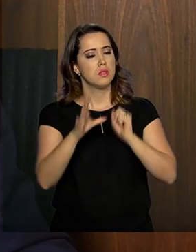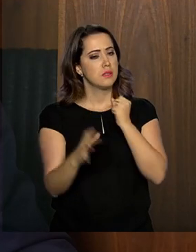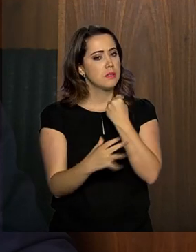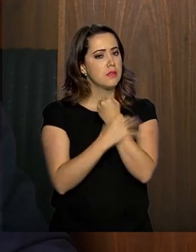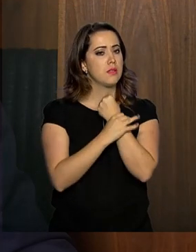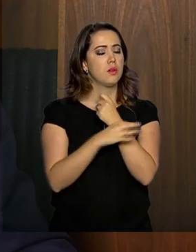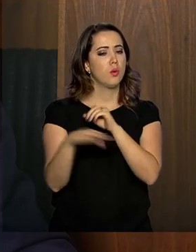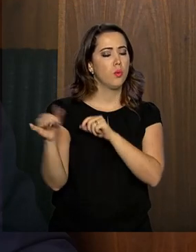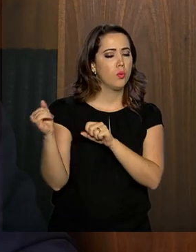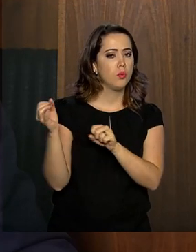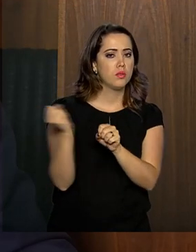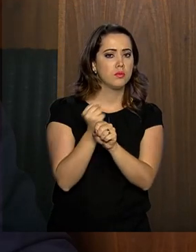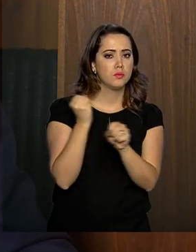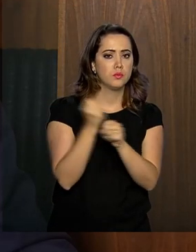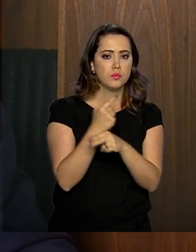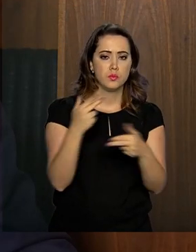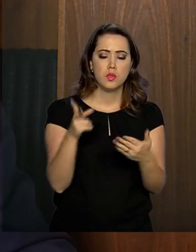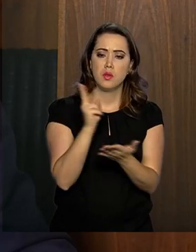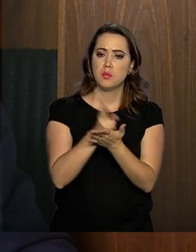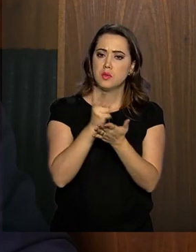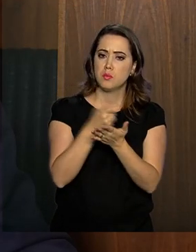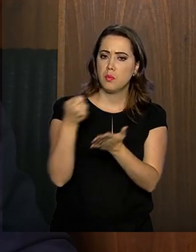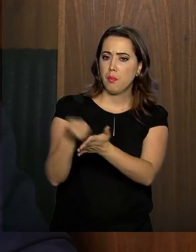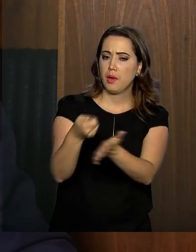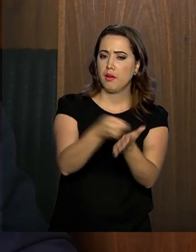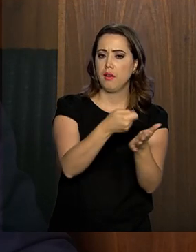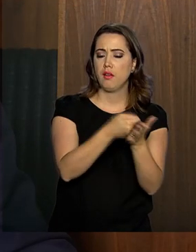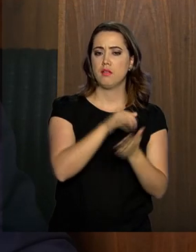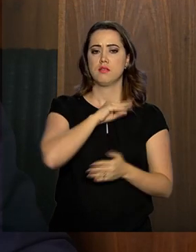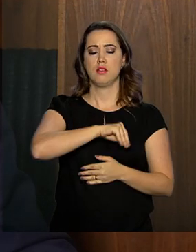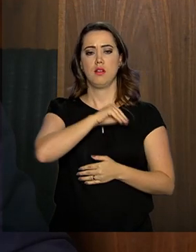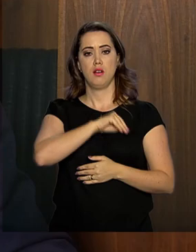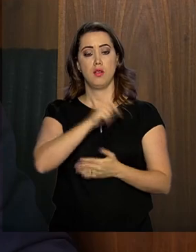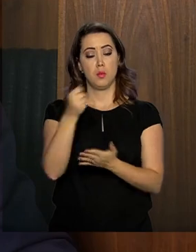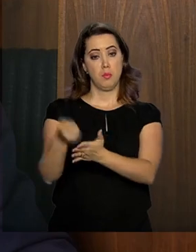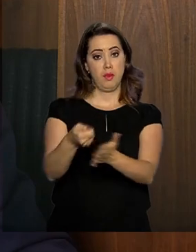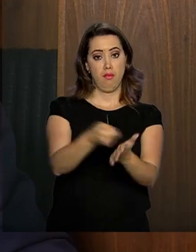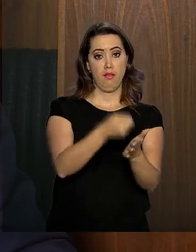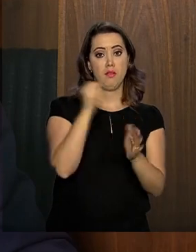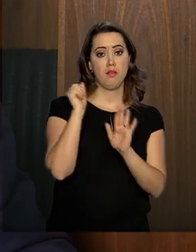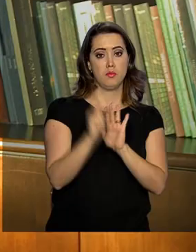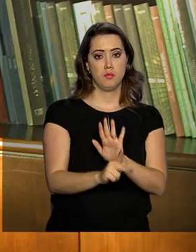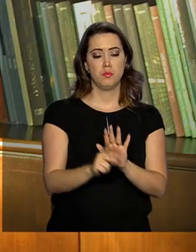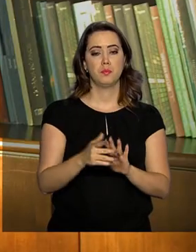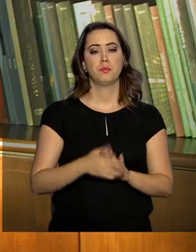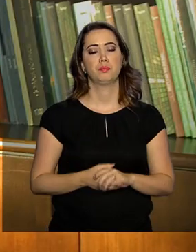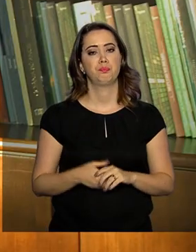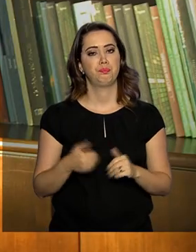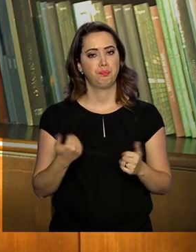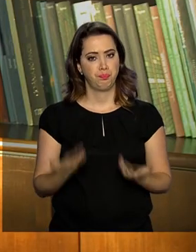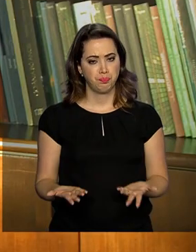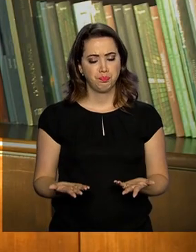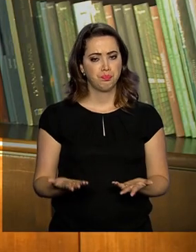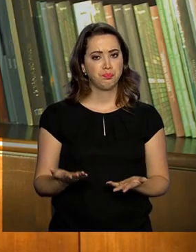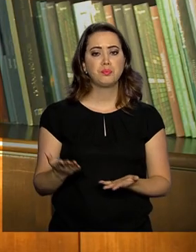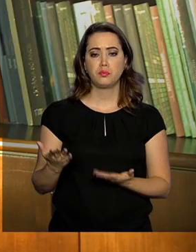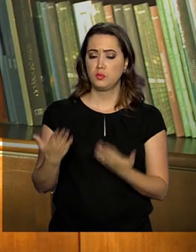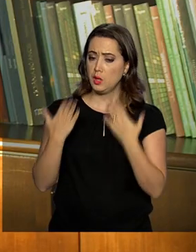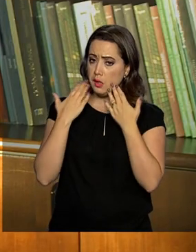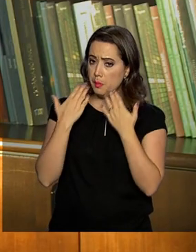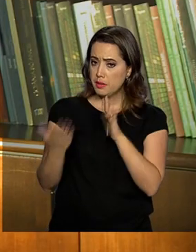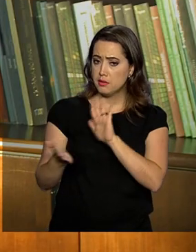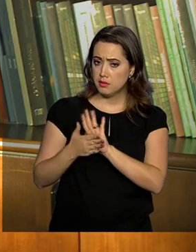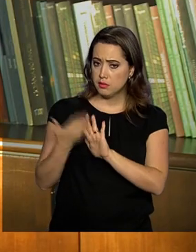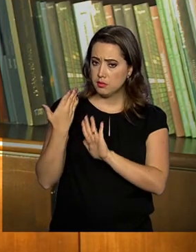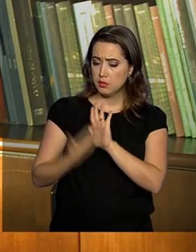de infraestrutura e, ao mesmo tempo, pagar salários e pagar aposentadorias e benefícios. Secretário, a proposta apresentada